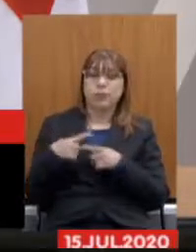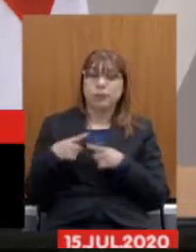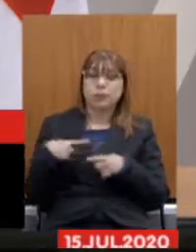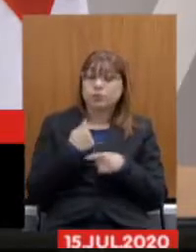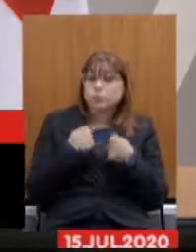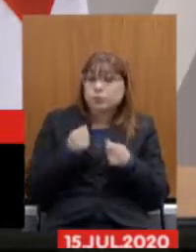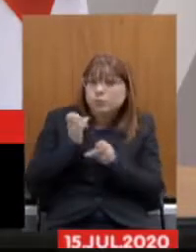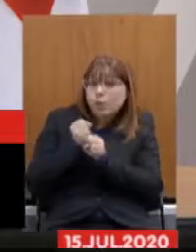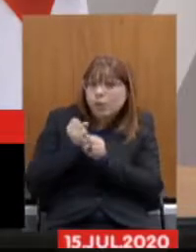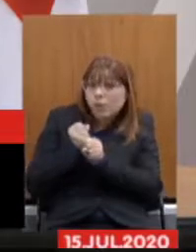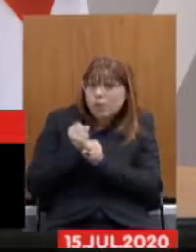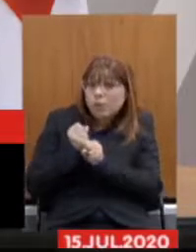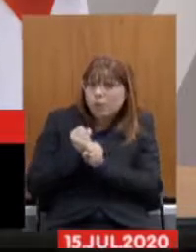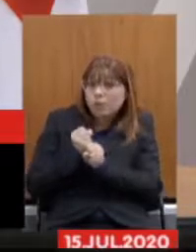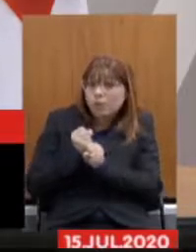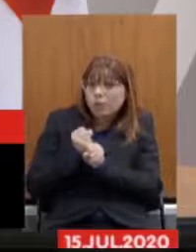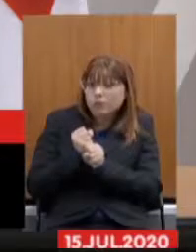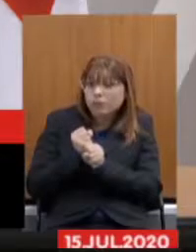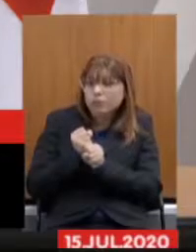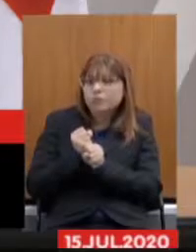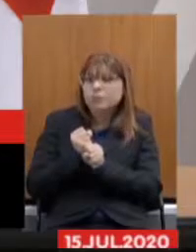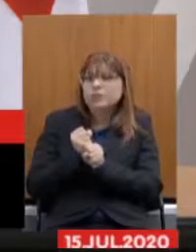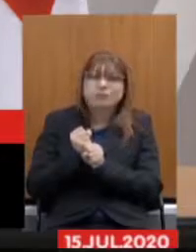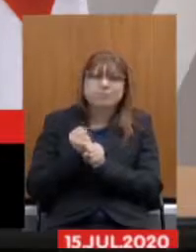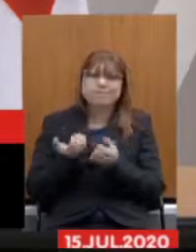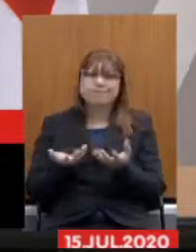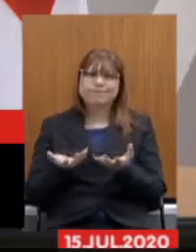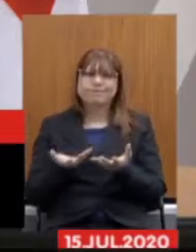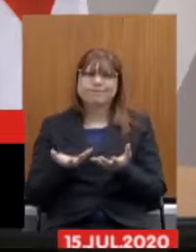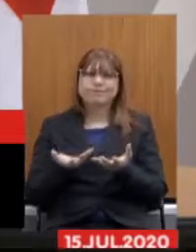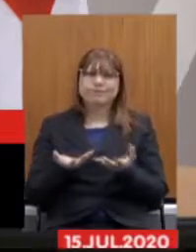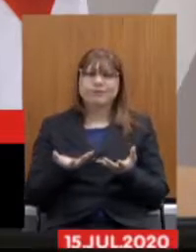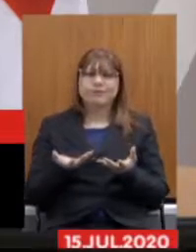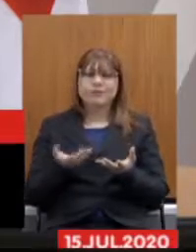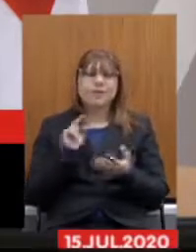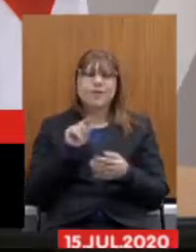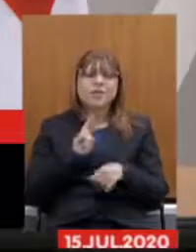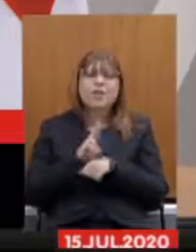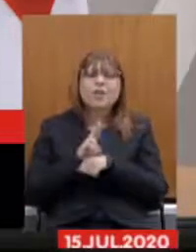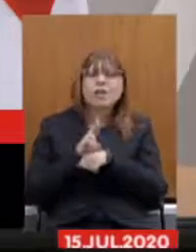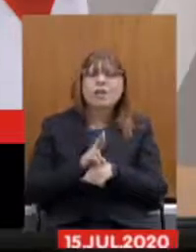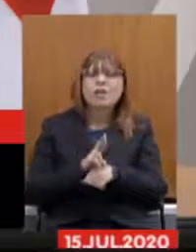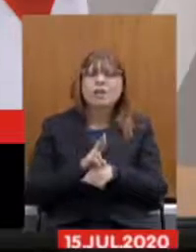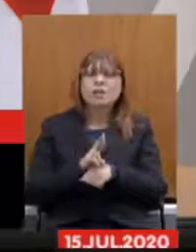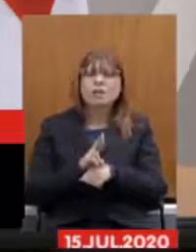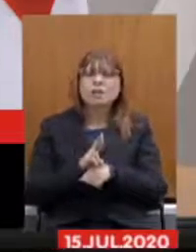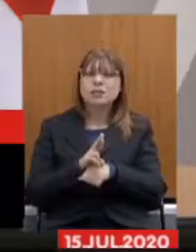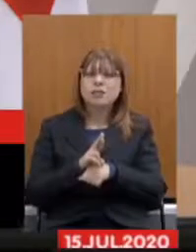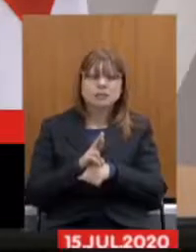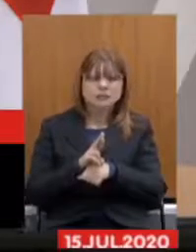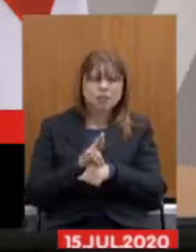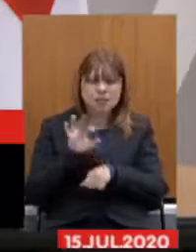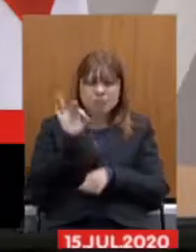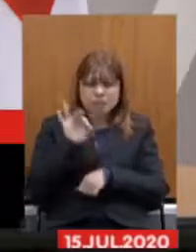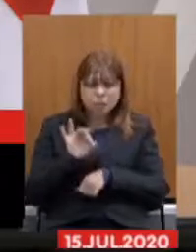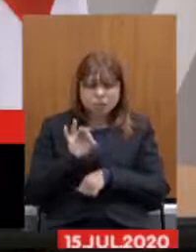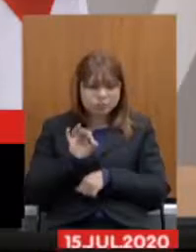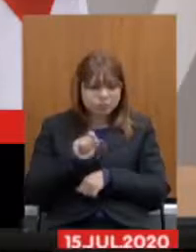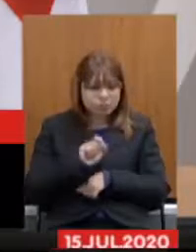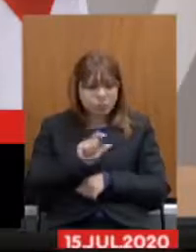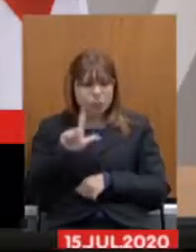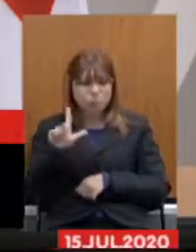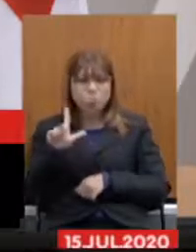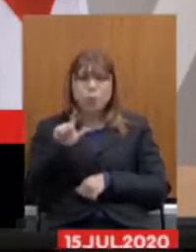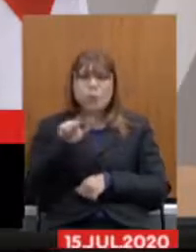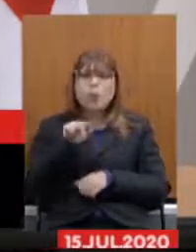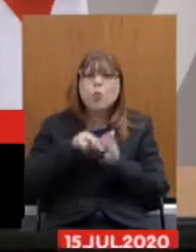o que representa esse aumento de alíquota na vida dos